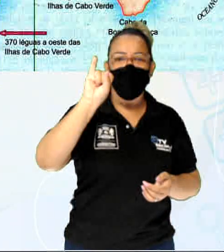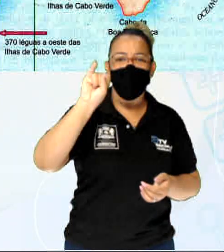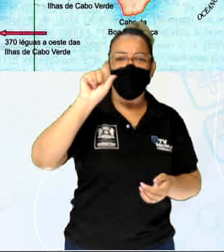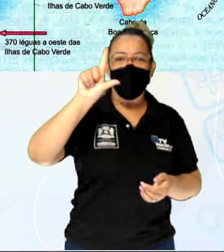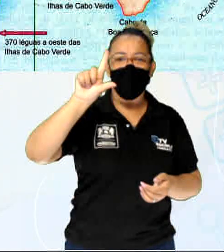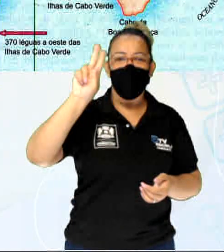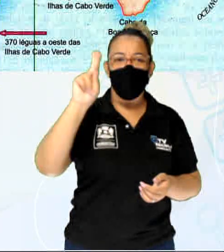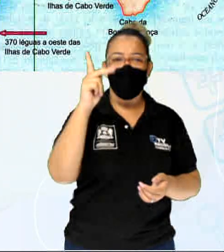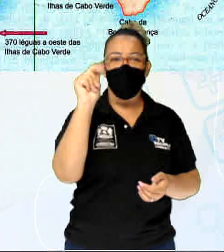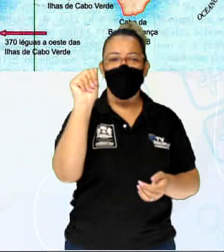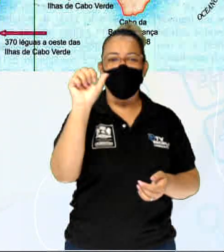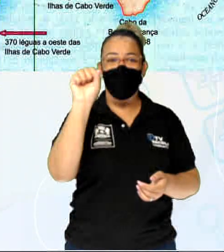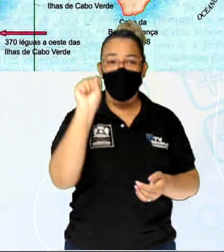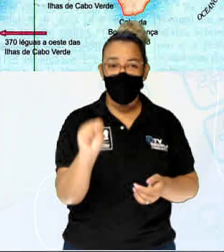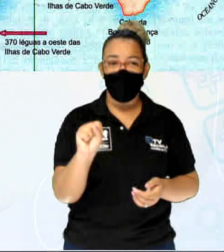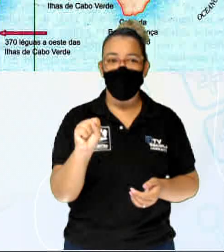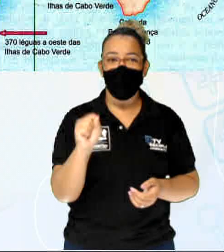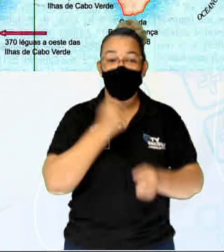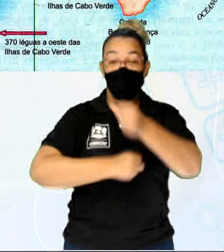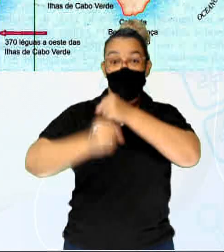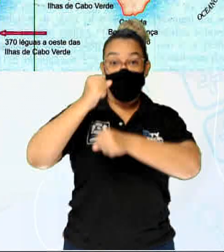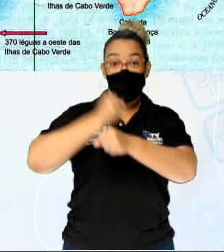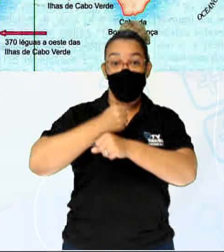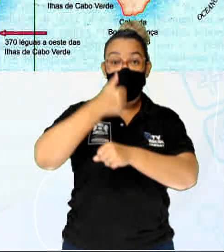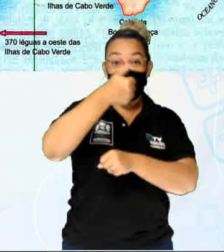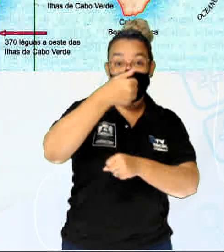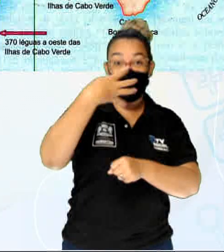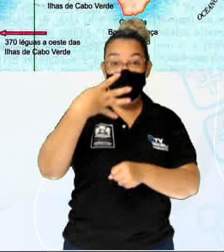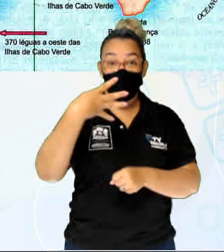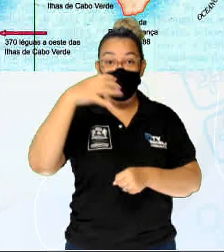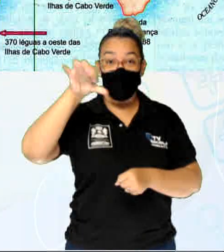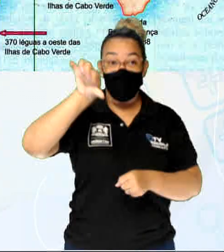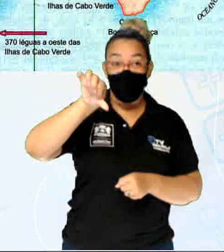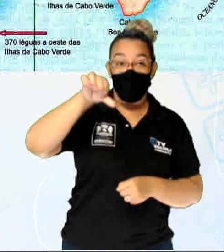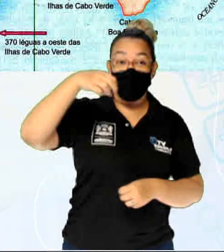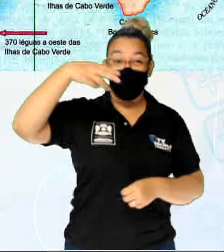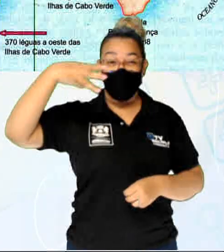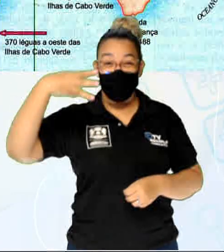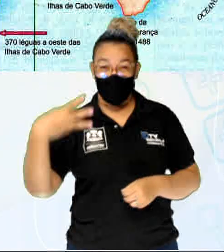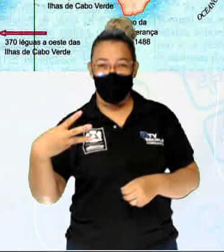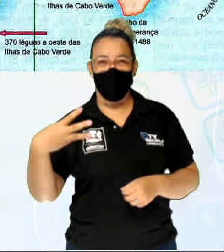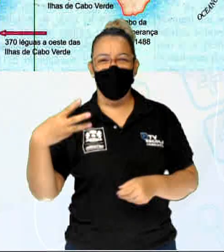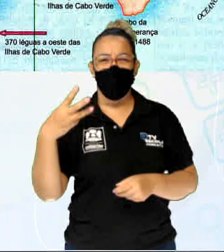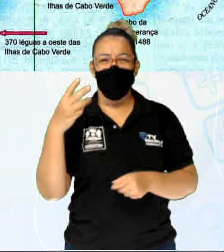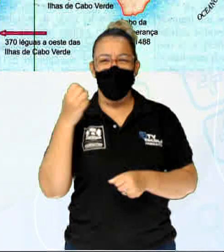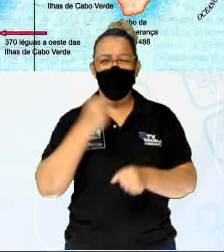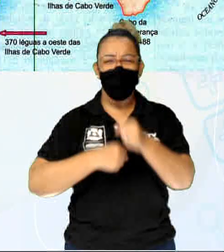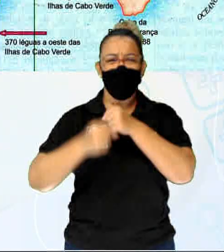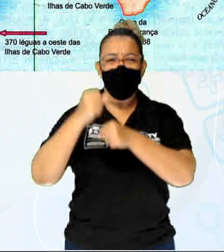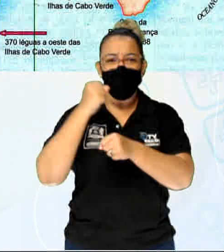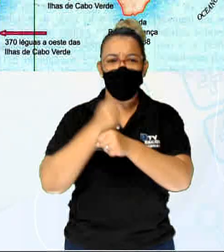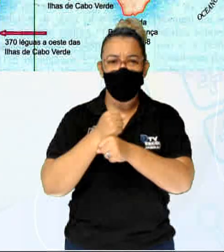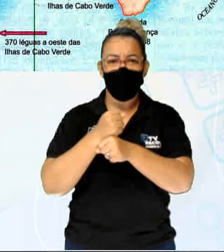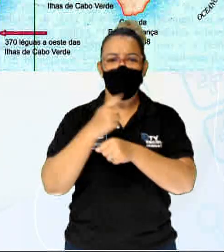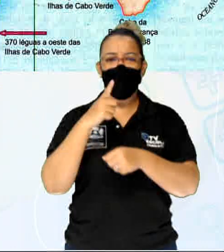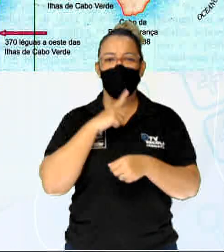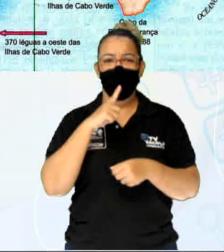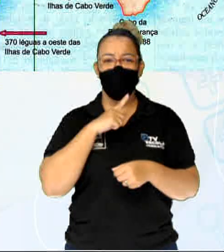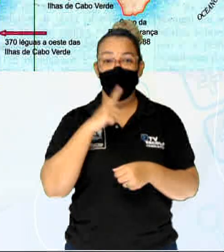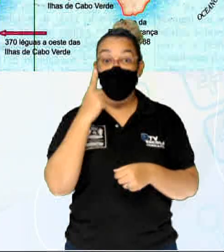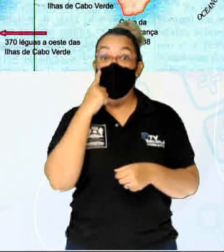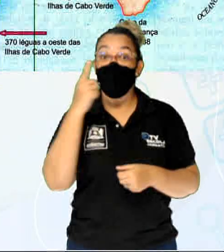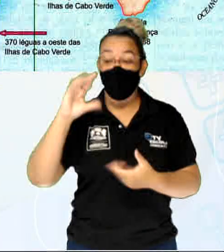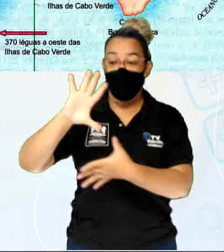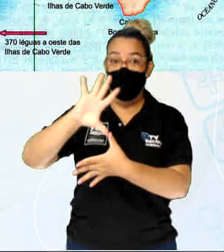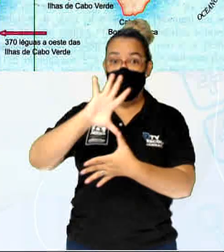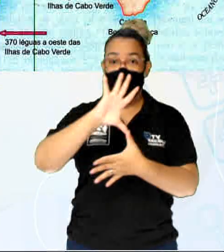Intercetera, de 1493. Um ano depois, lá em cima, no mapa de